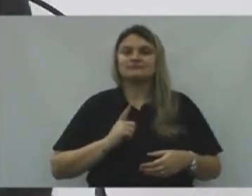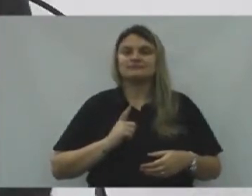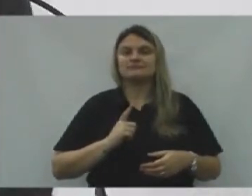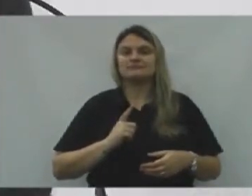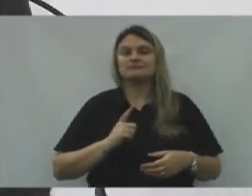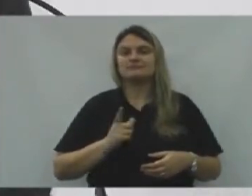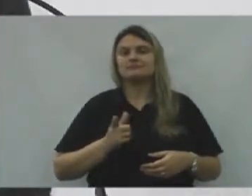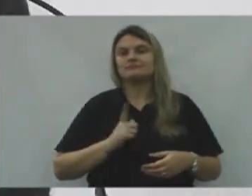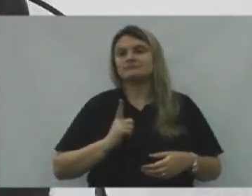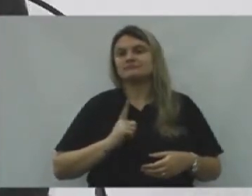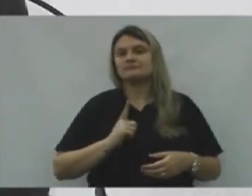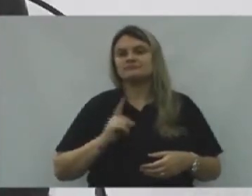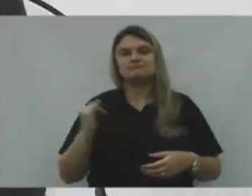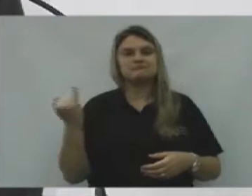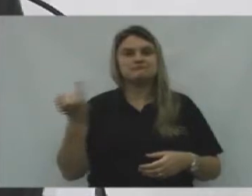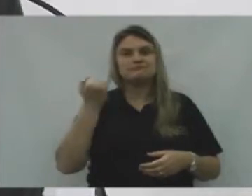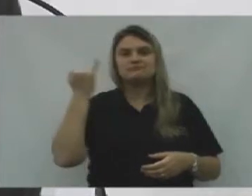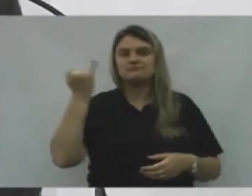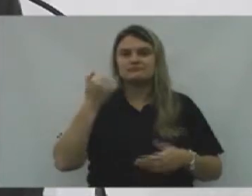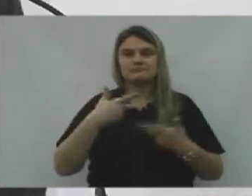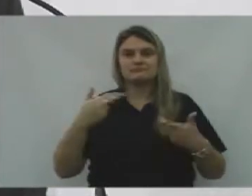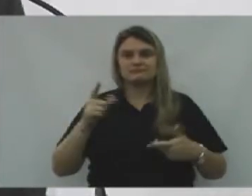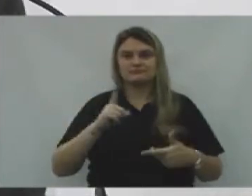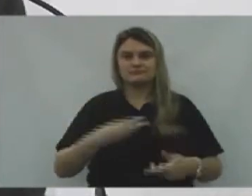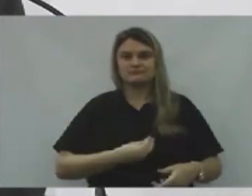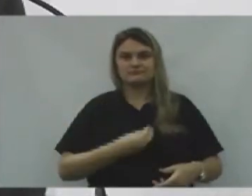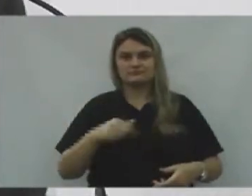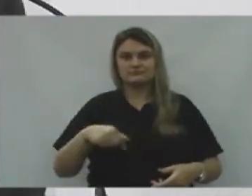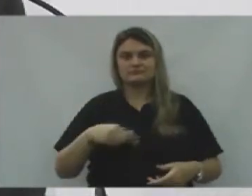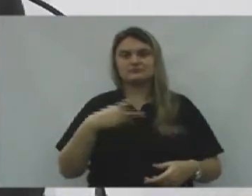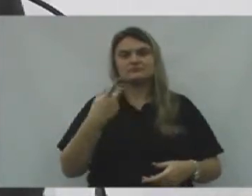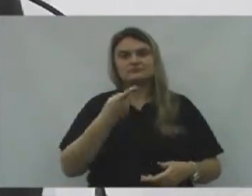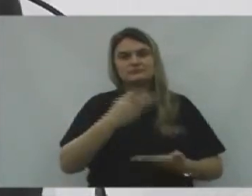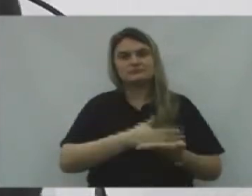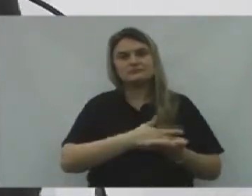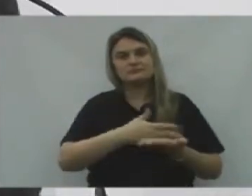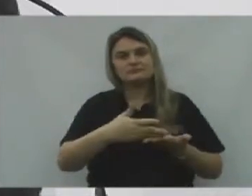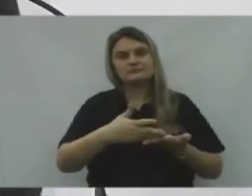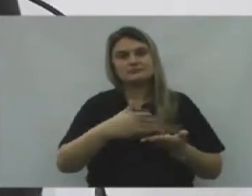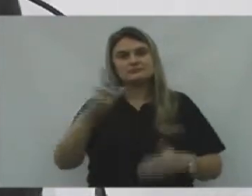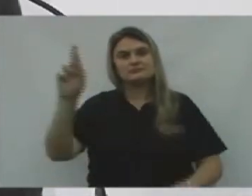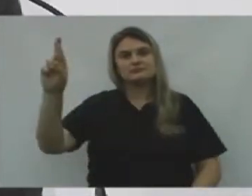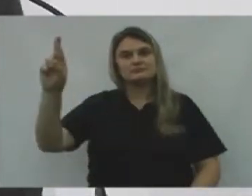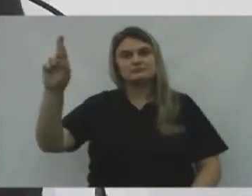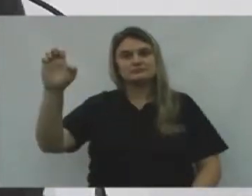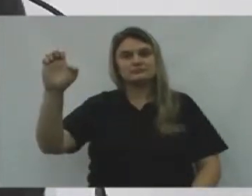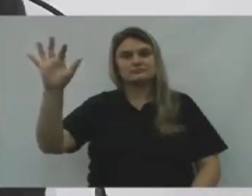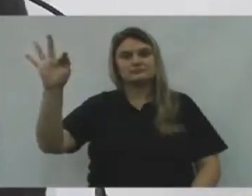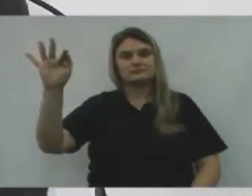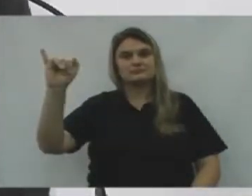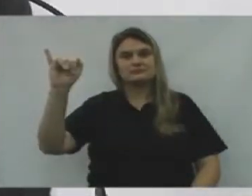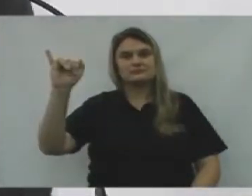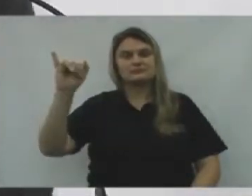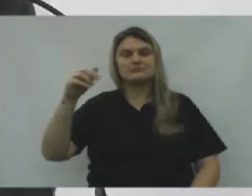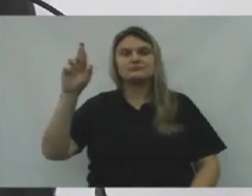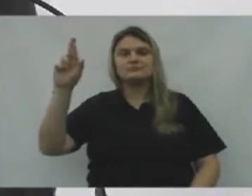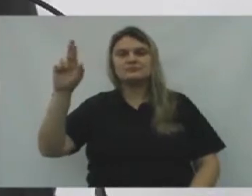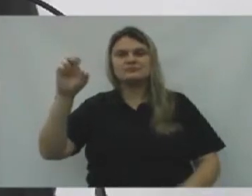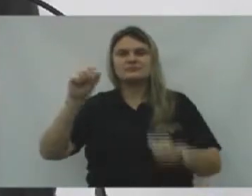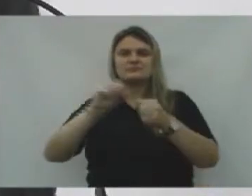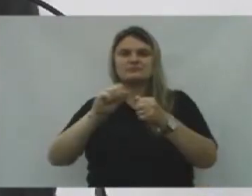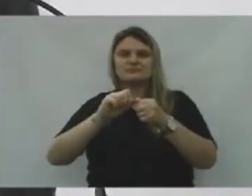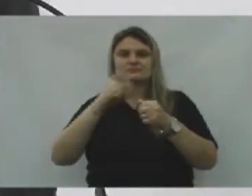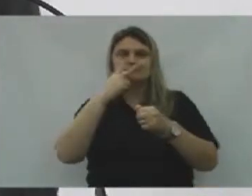Um dos mais importantes fatos de eu estar aqui hoje, É dizer que se inicia o refis em União da Vitória, No dia de hoje,